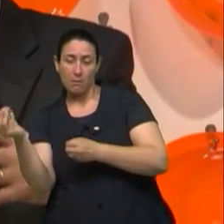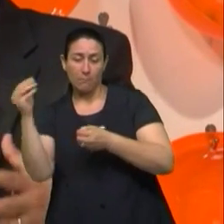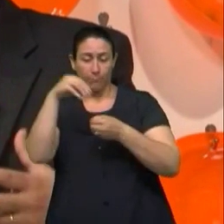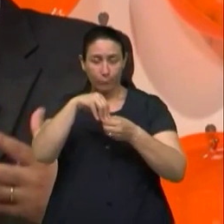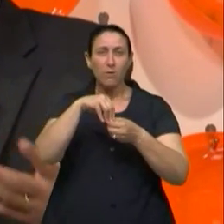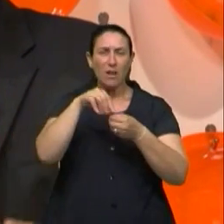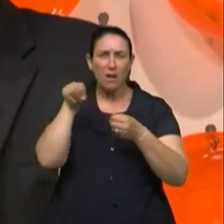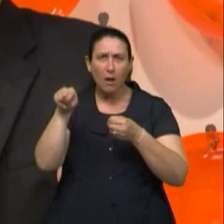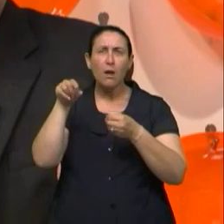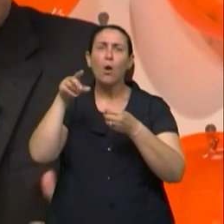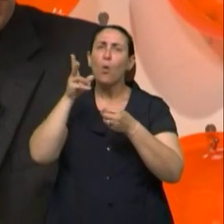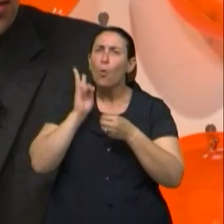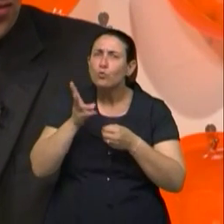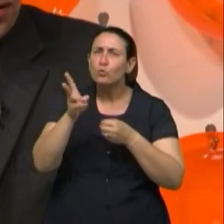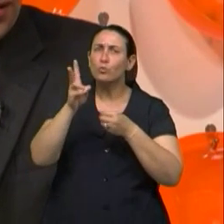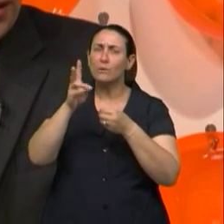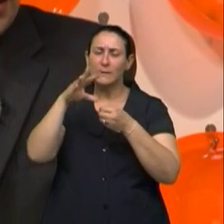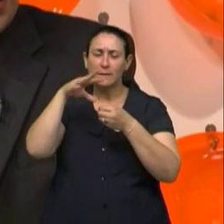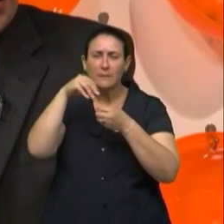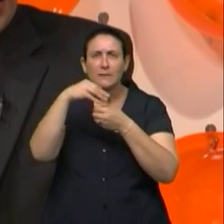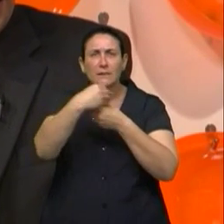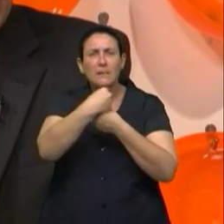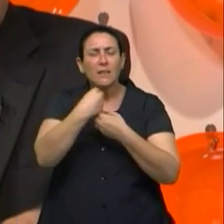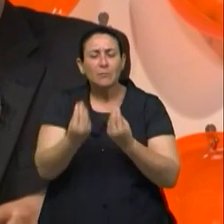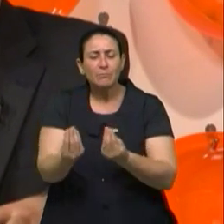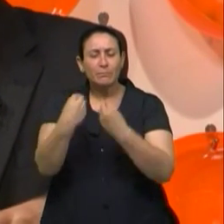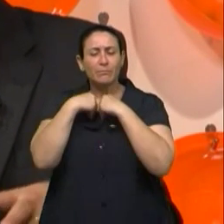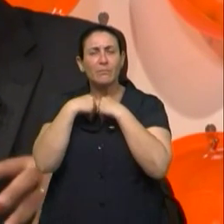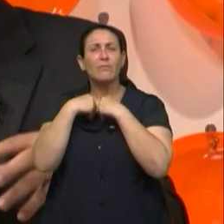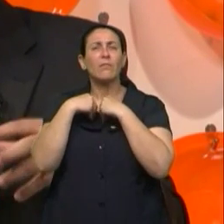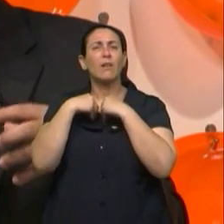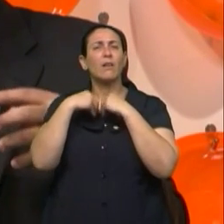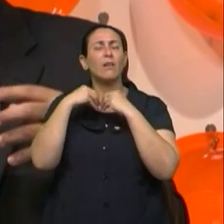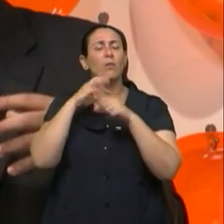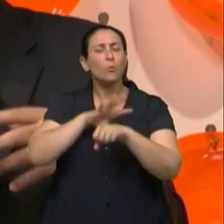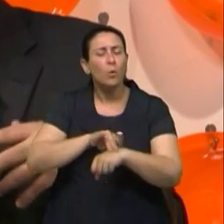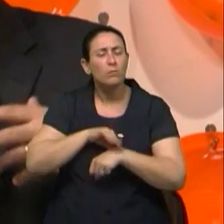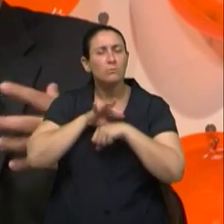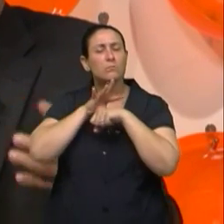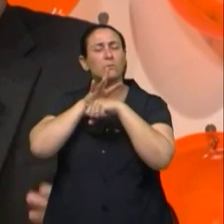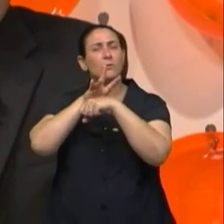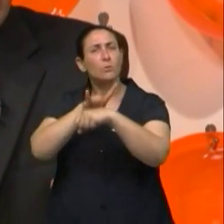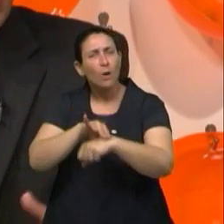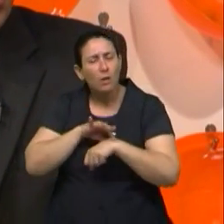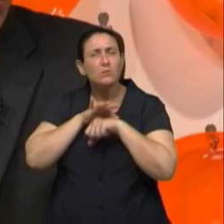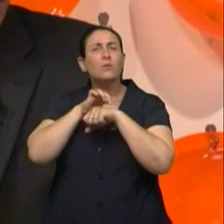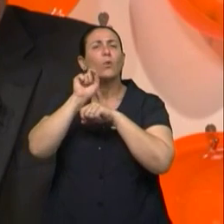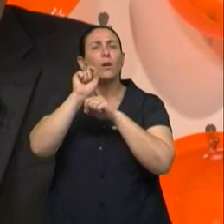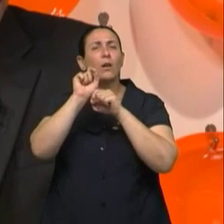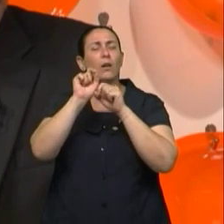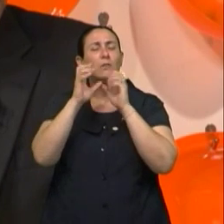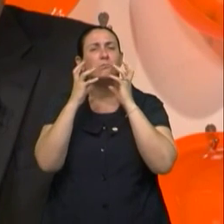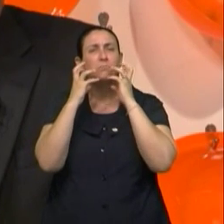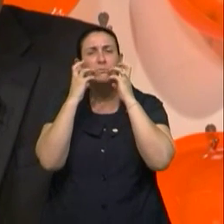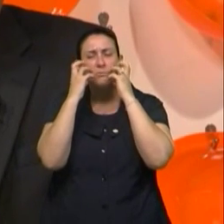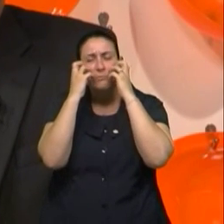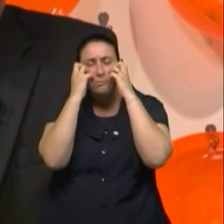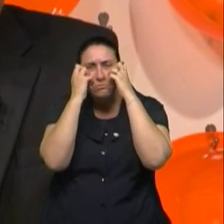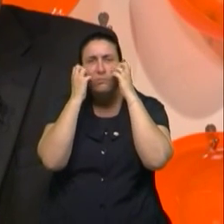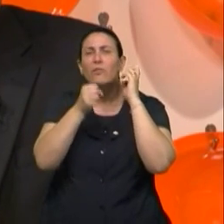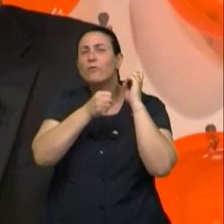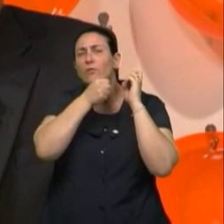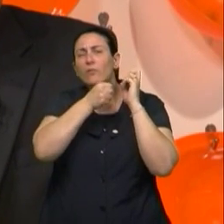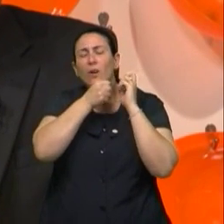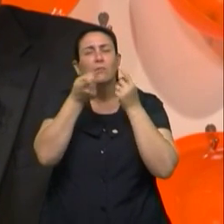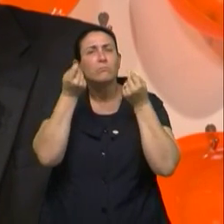inflamatório constante na pessoa. Ah, Que gera um envelhecimento precoce. De todos